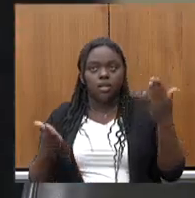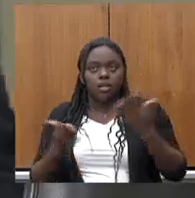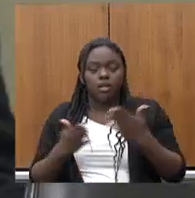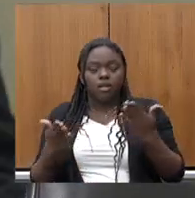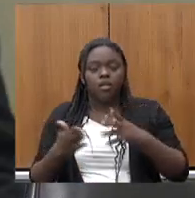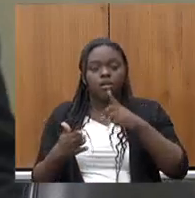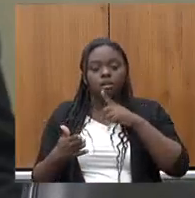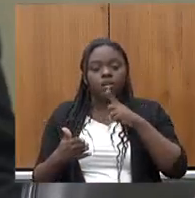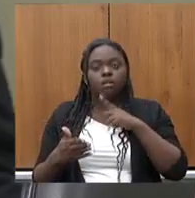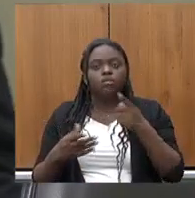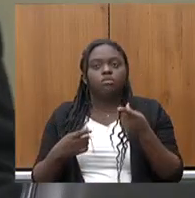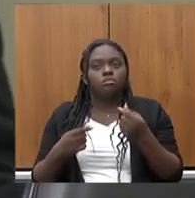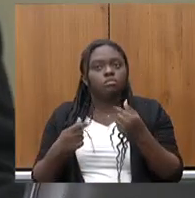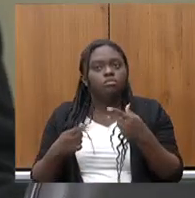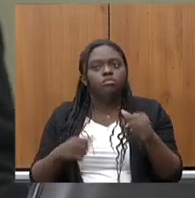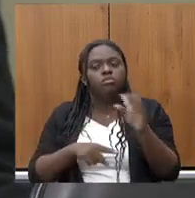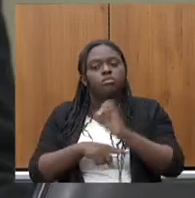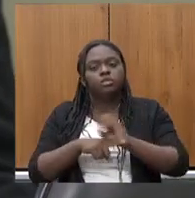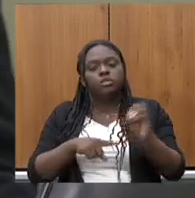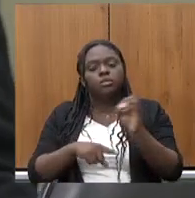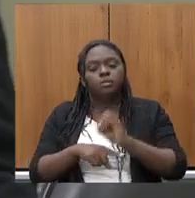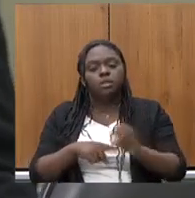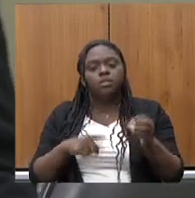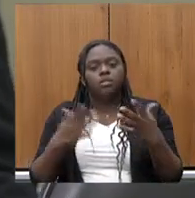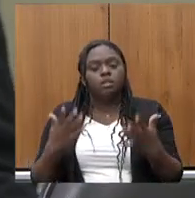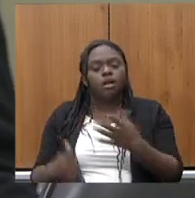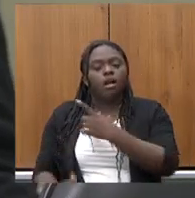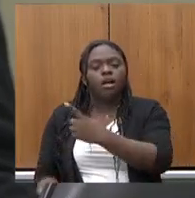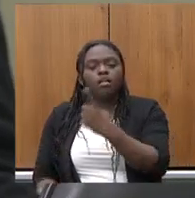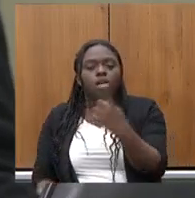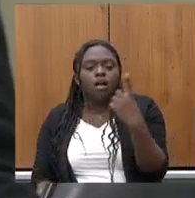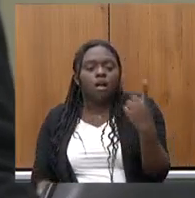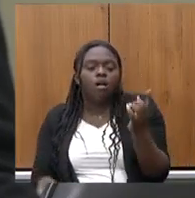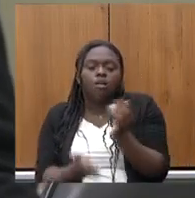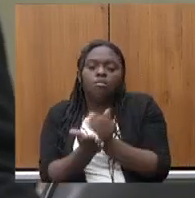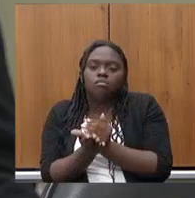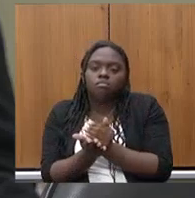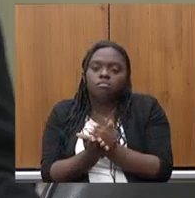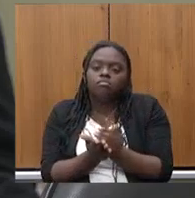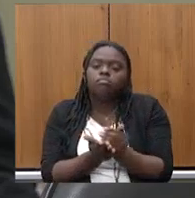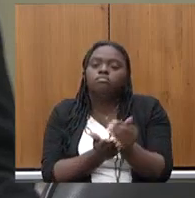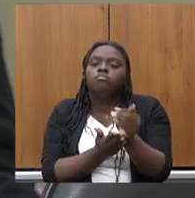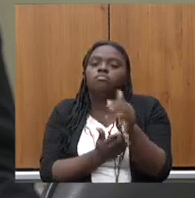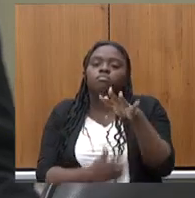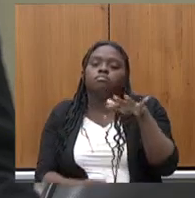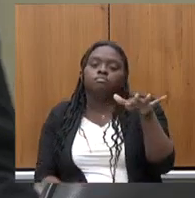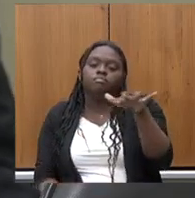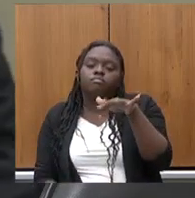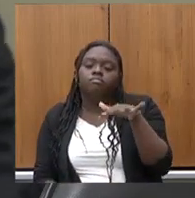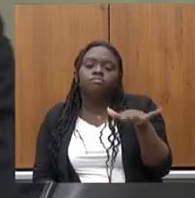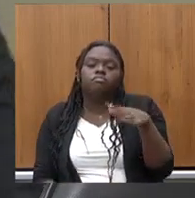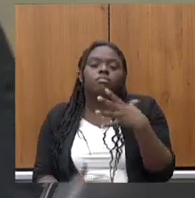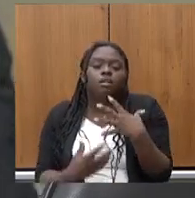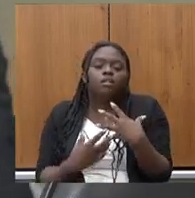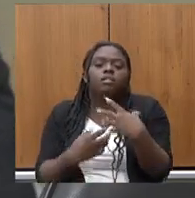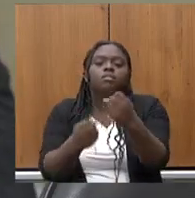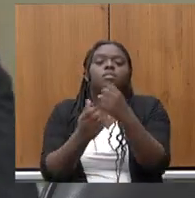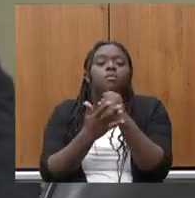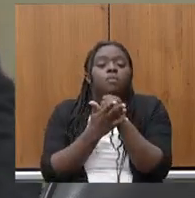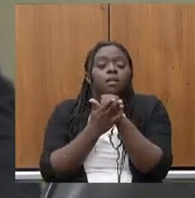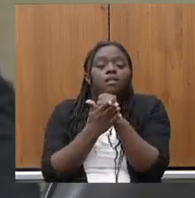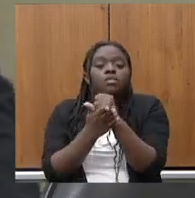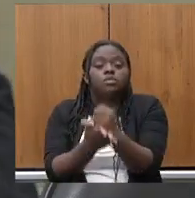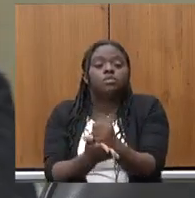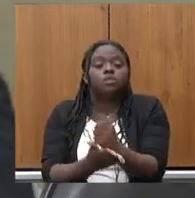ter recursos orçamentários. Então, cada iniciativa em seu campo vai receber uma ajuda de